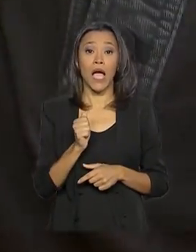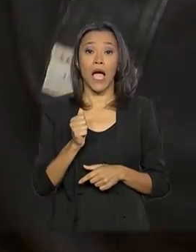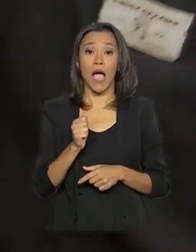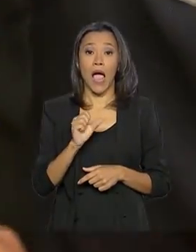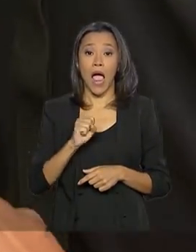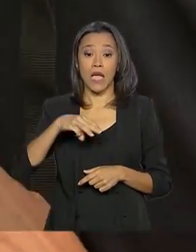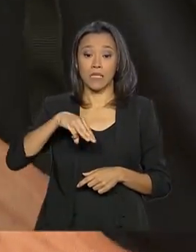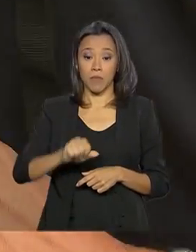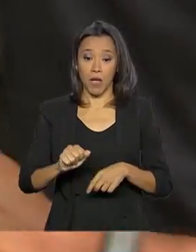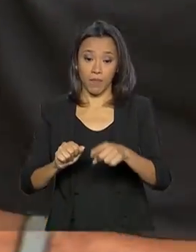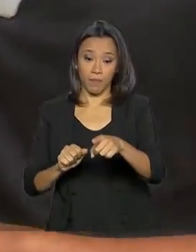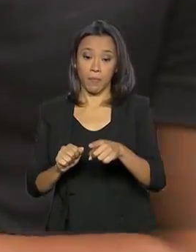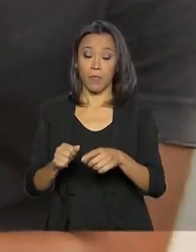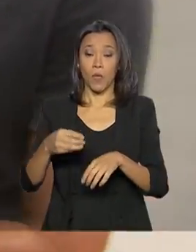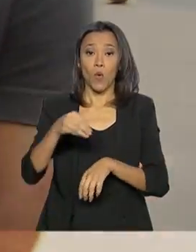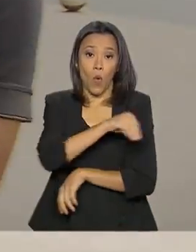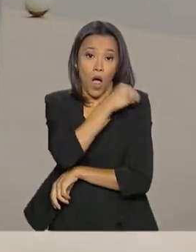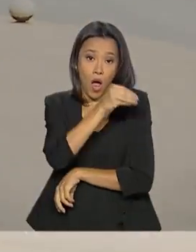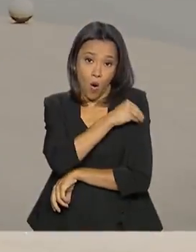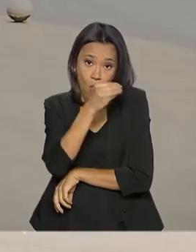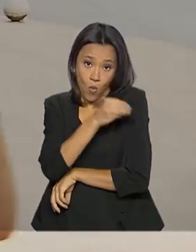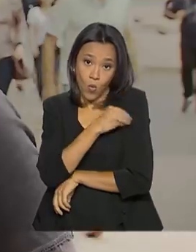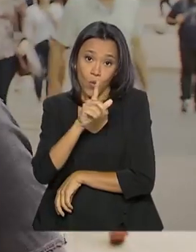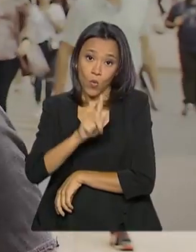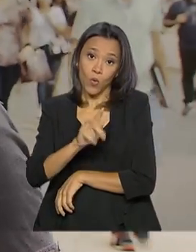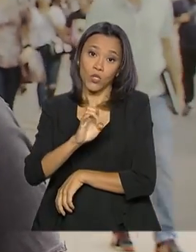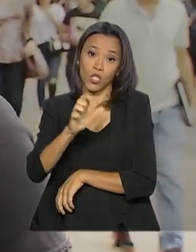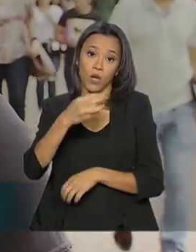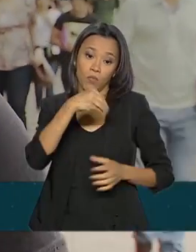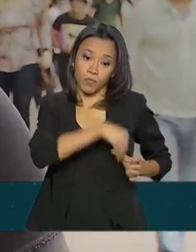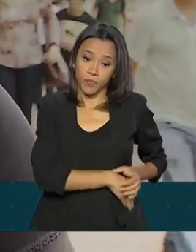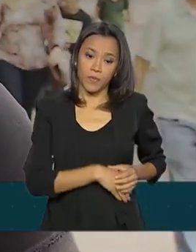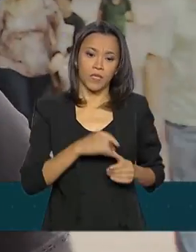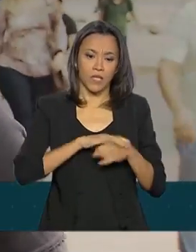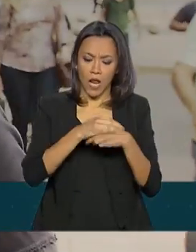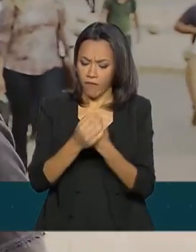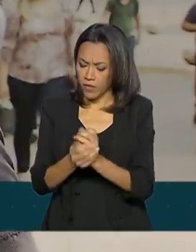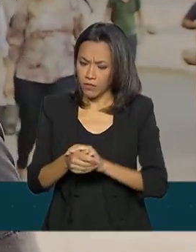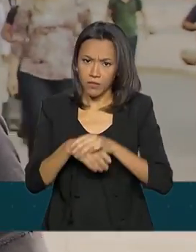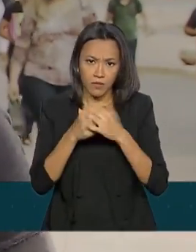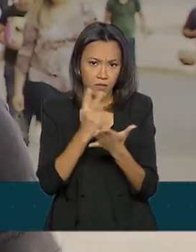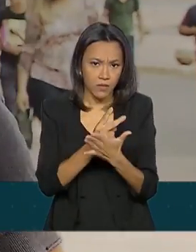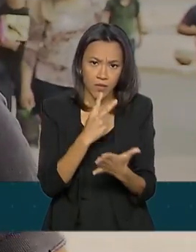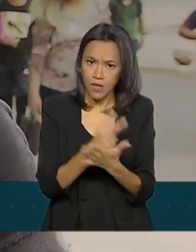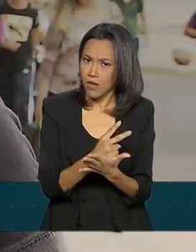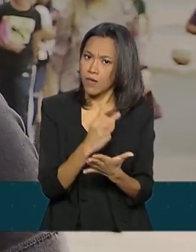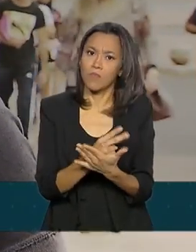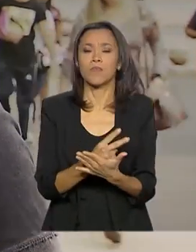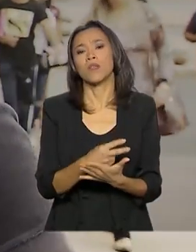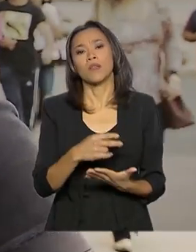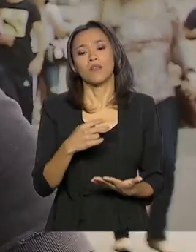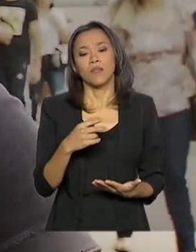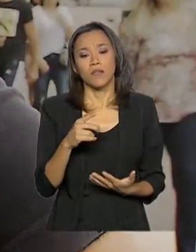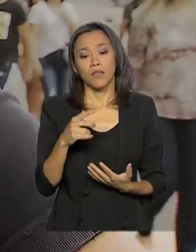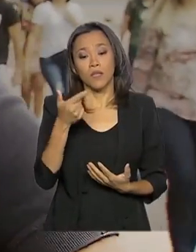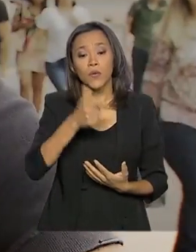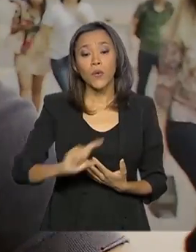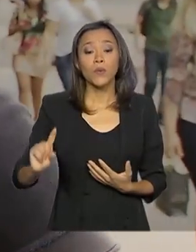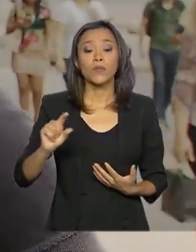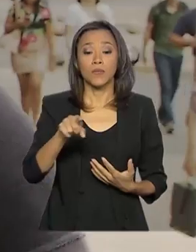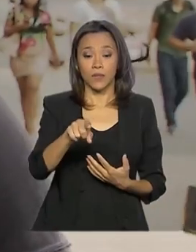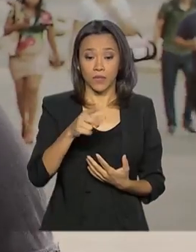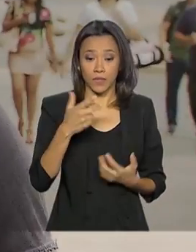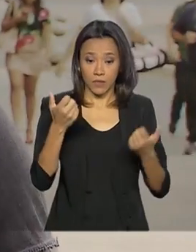o álcool gel agora virou acessório obrigatório. Lava na mão toda hora, sempre que poder, sempre que lembrar. E outro, também no